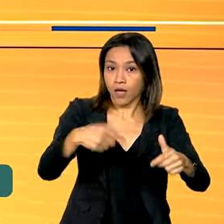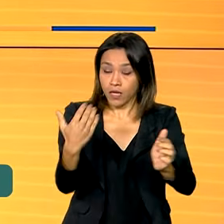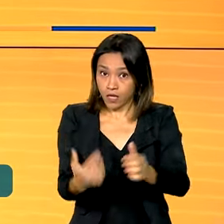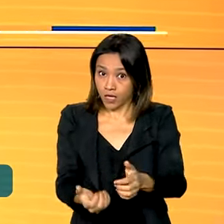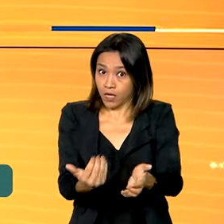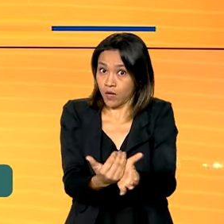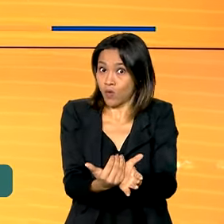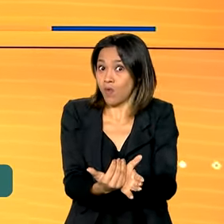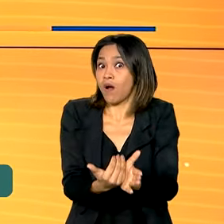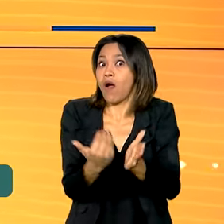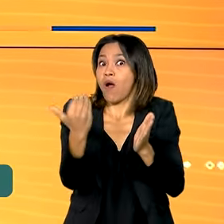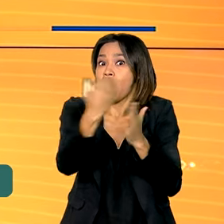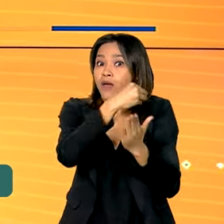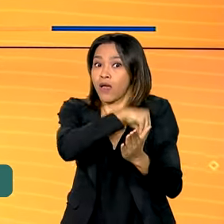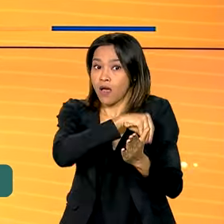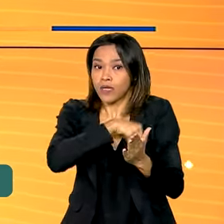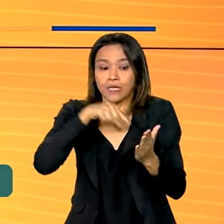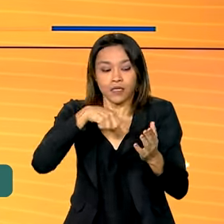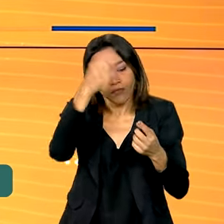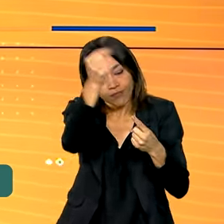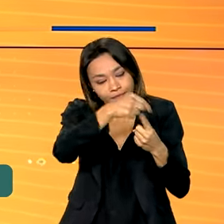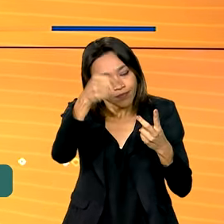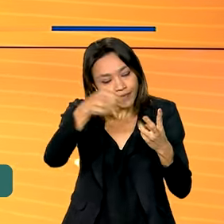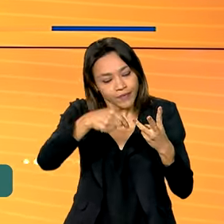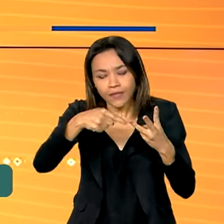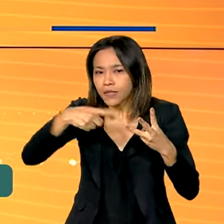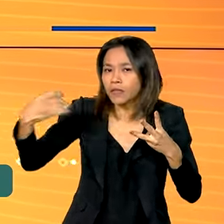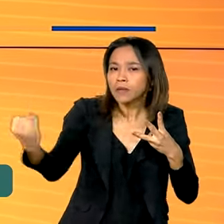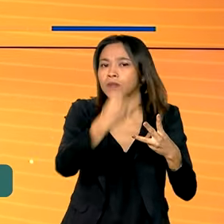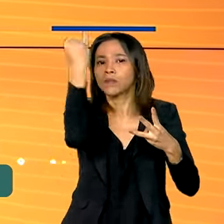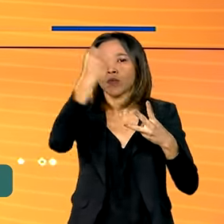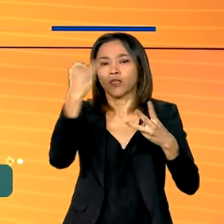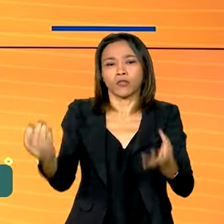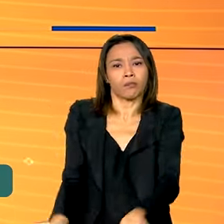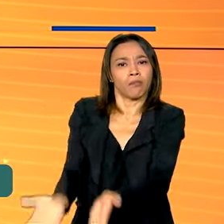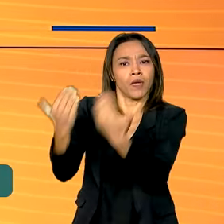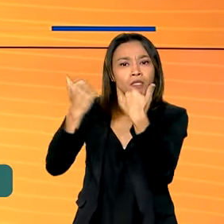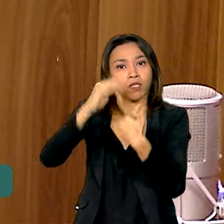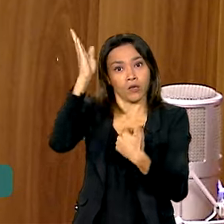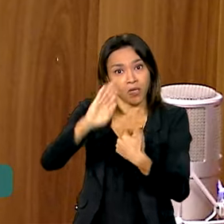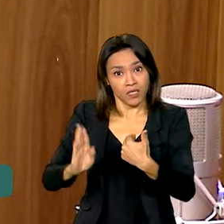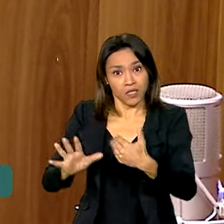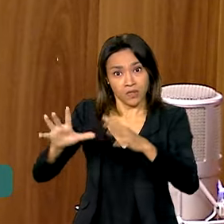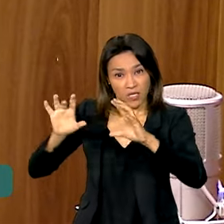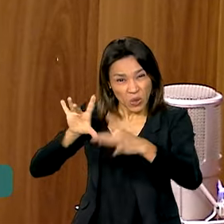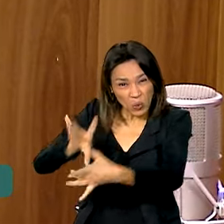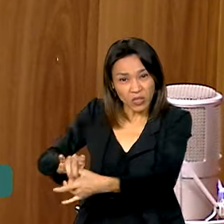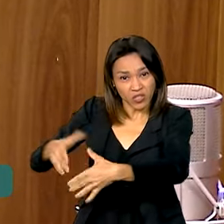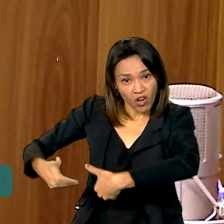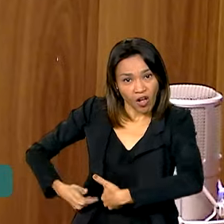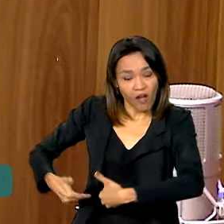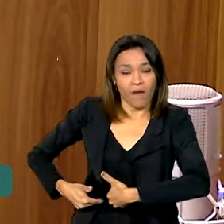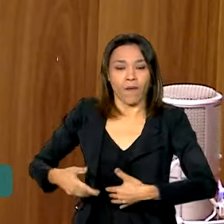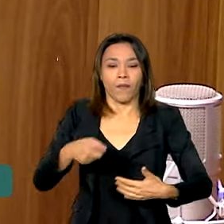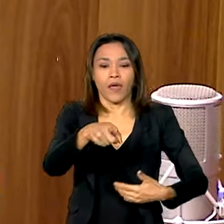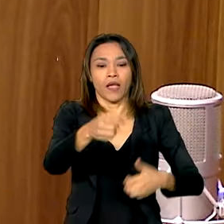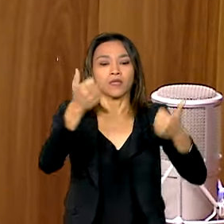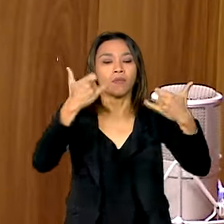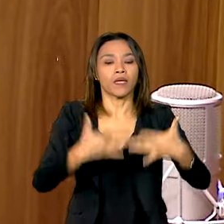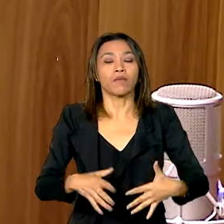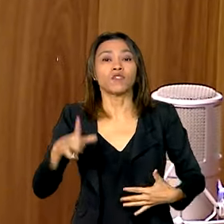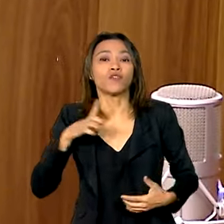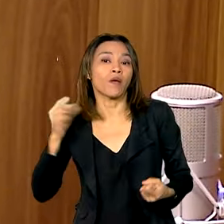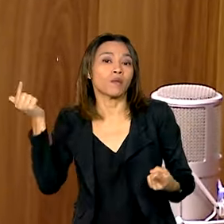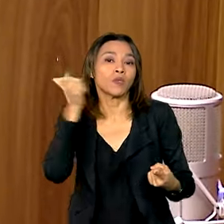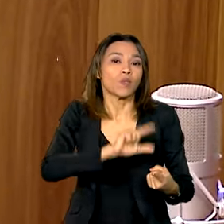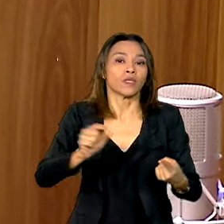salarial são os principais elementos para tirar o Brasil do mapa da fome. A gente teve mais emprego, gente teve um PIB